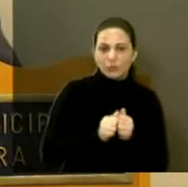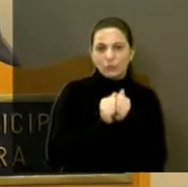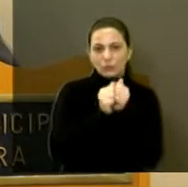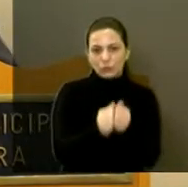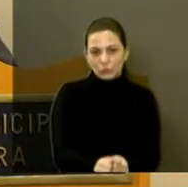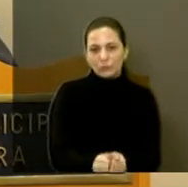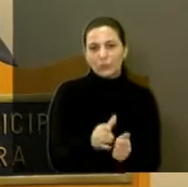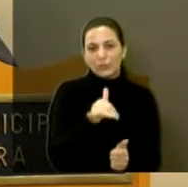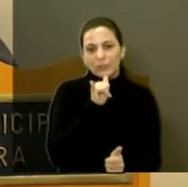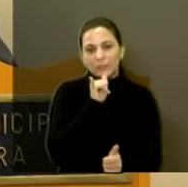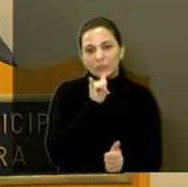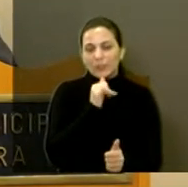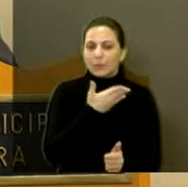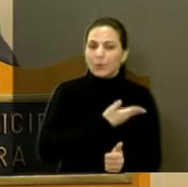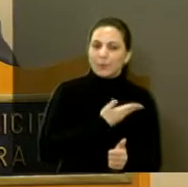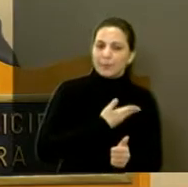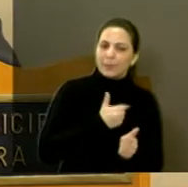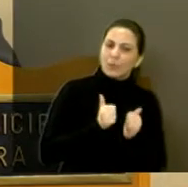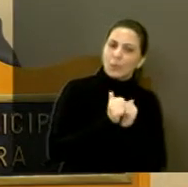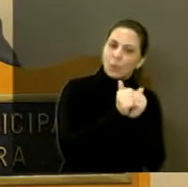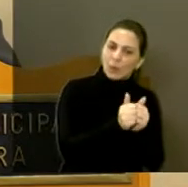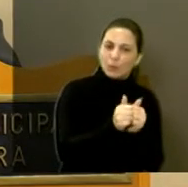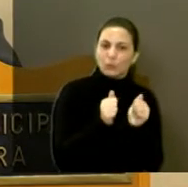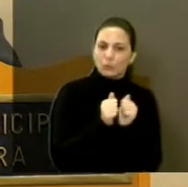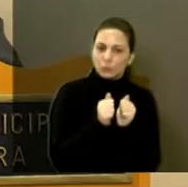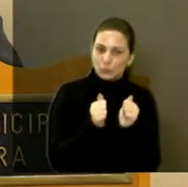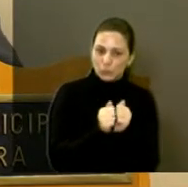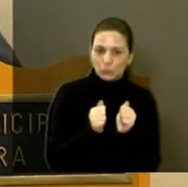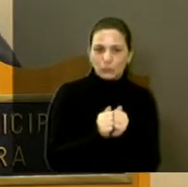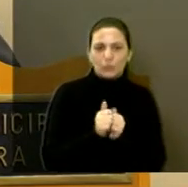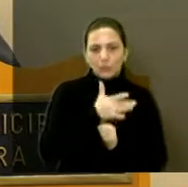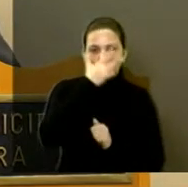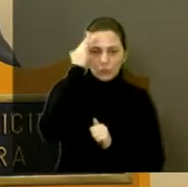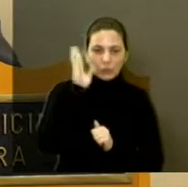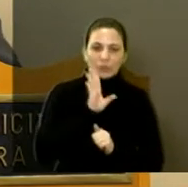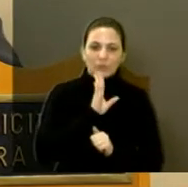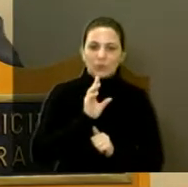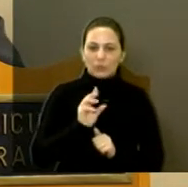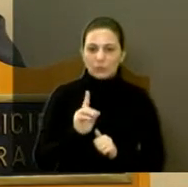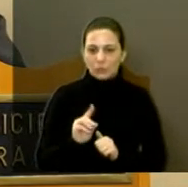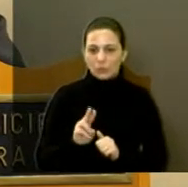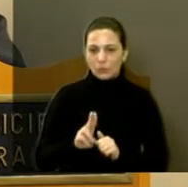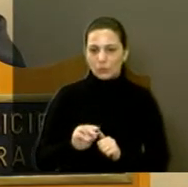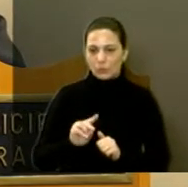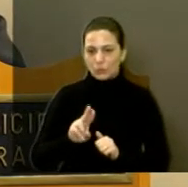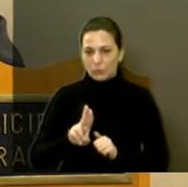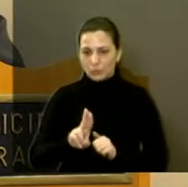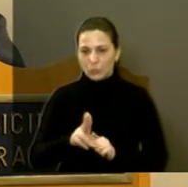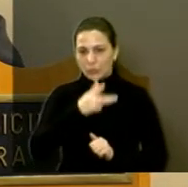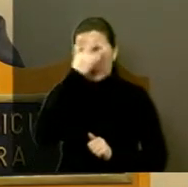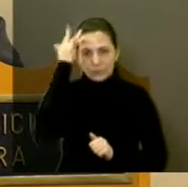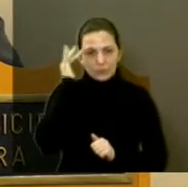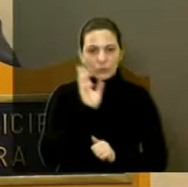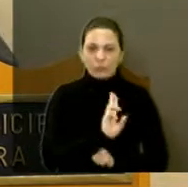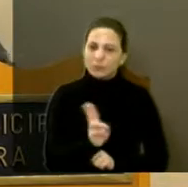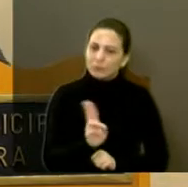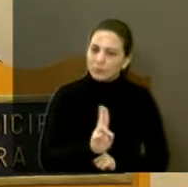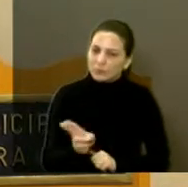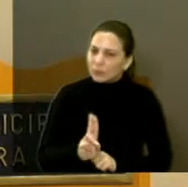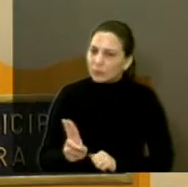um exemplo de amigo, um exemplo de colega. E aquelas pessoas que conheceram o Dudu, eu acho que foi um dos nomes